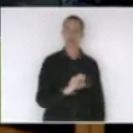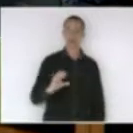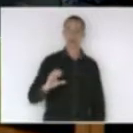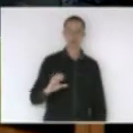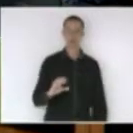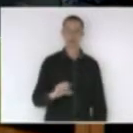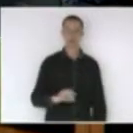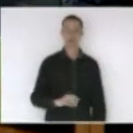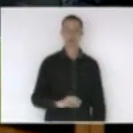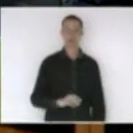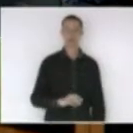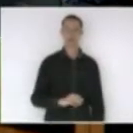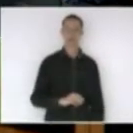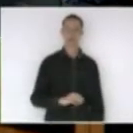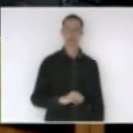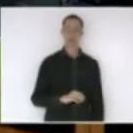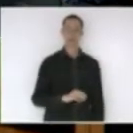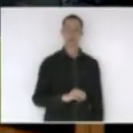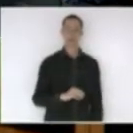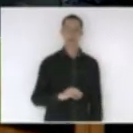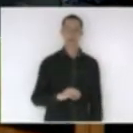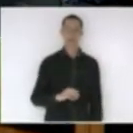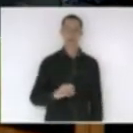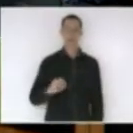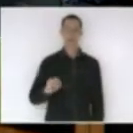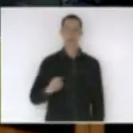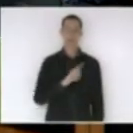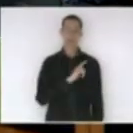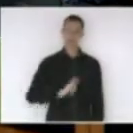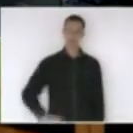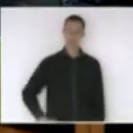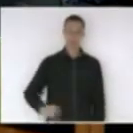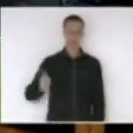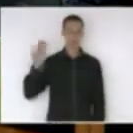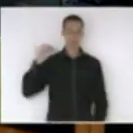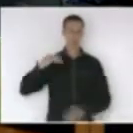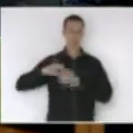e o governador Luiz Henrique da Silveira aprendeu,